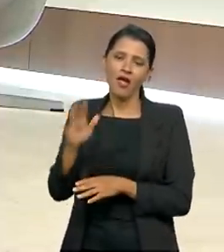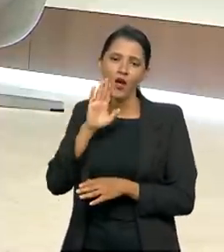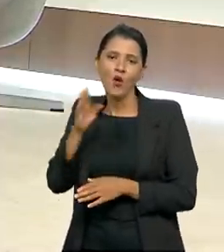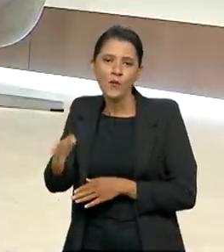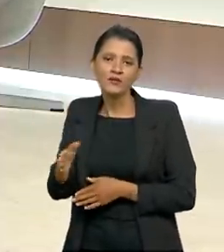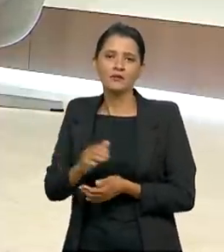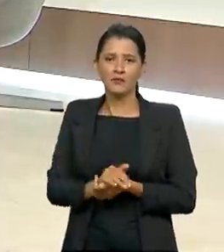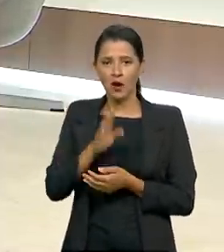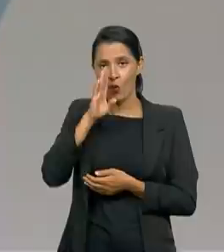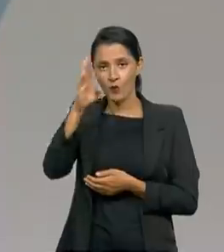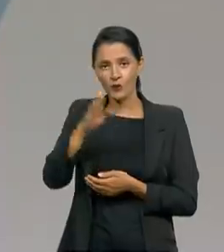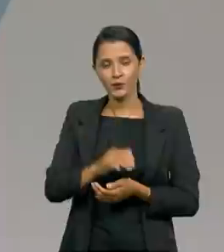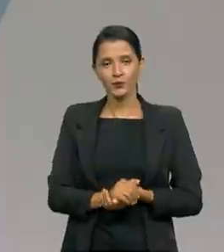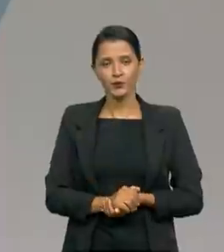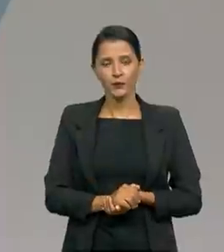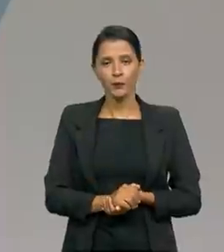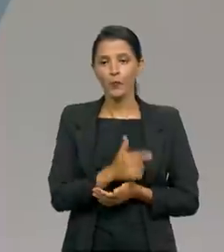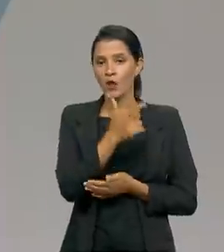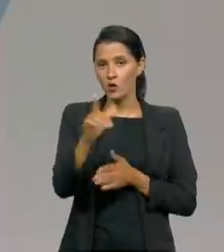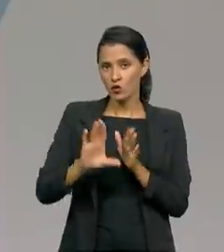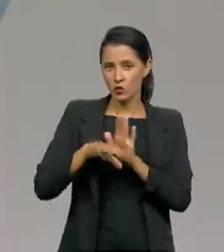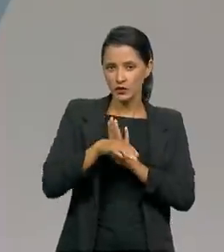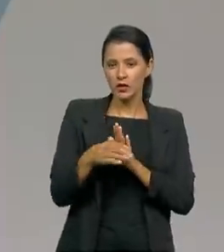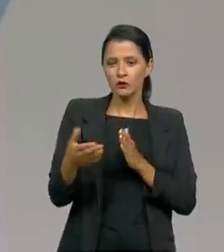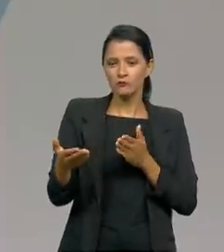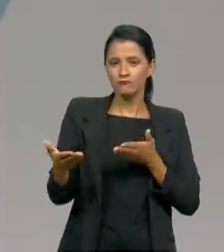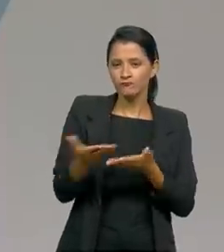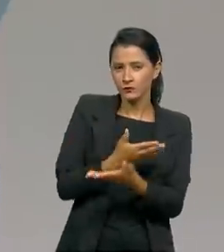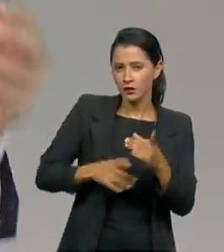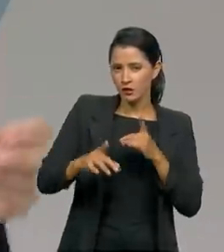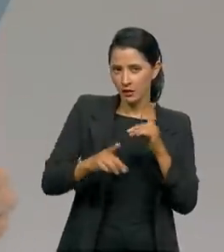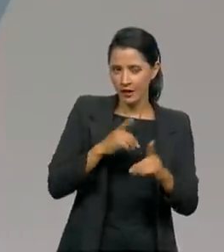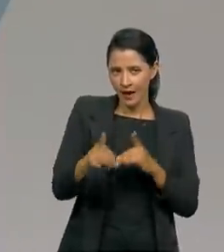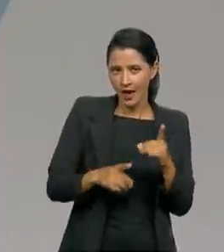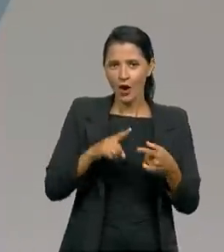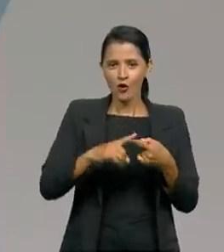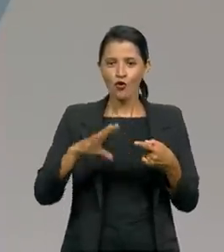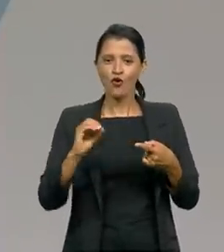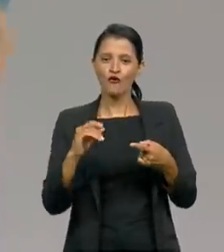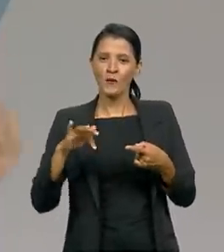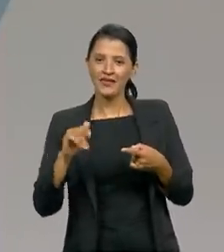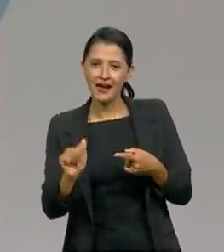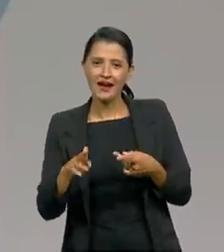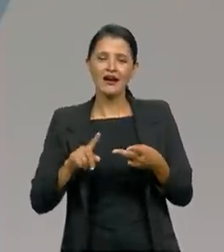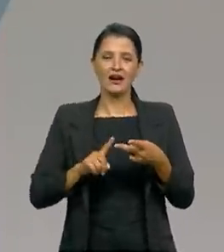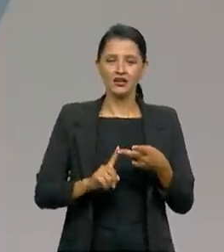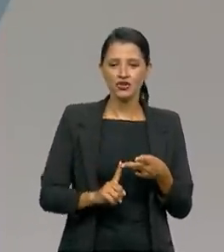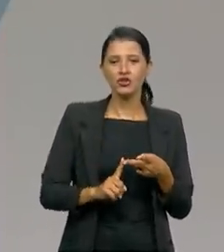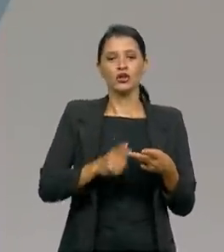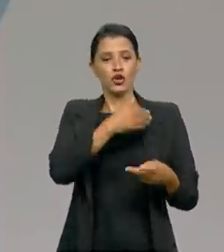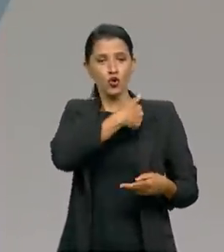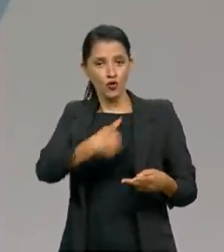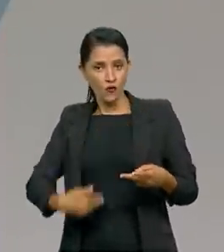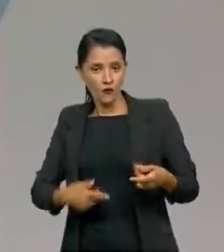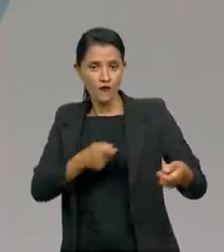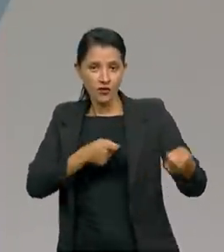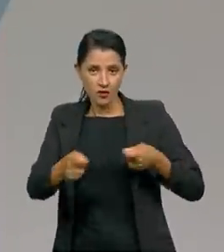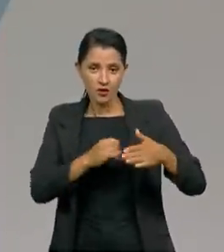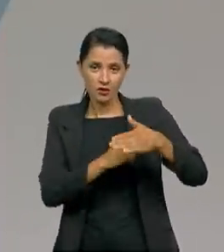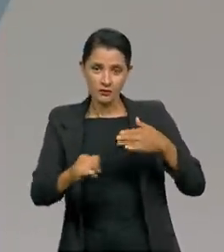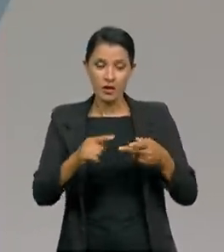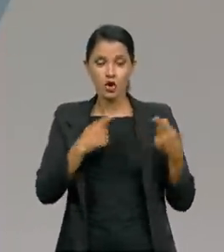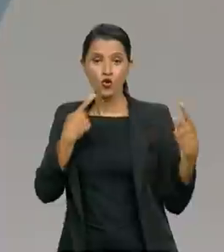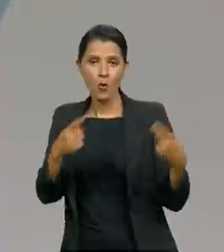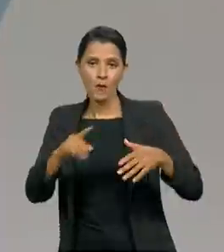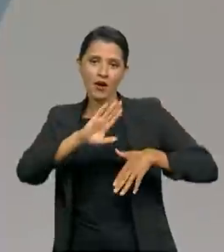permitem a um país. Agora, um outro conceito que dialoga com conformidade de processos, governança das instituições, combate à